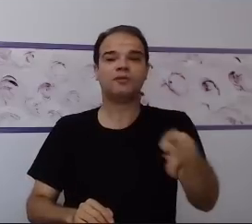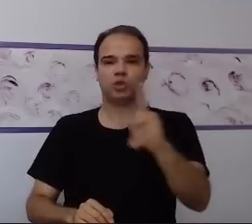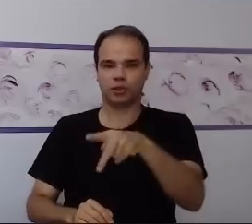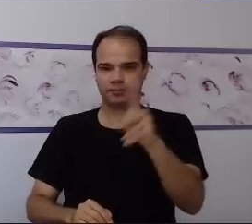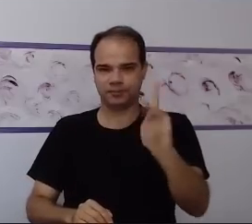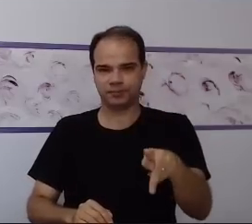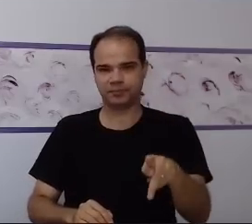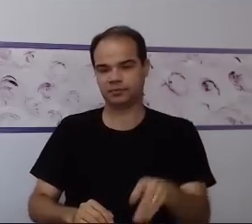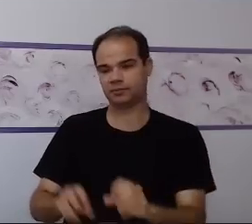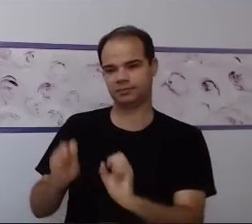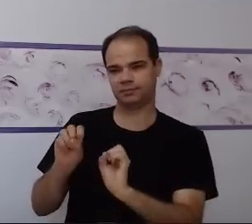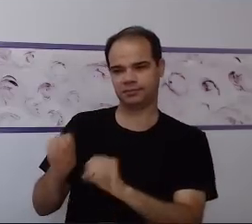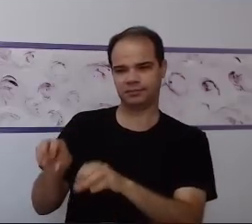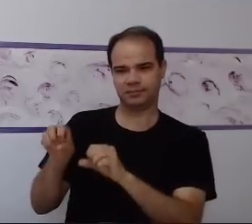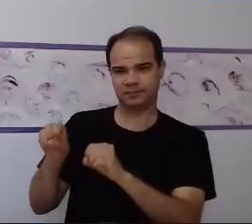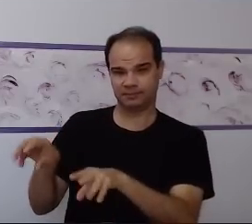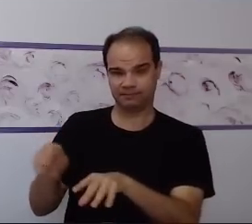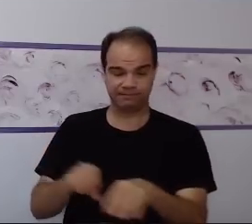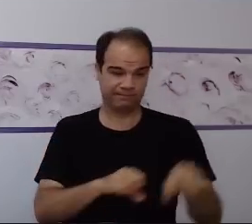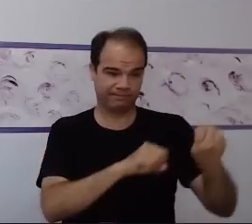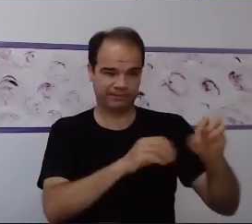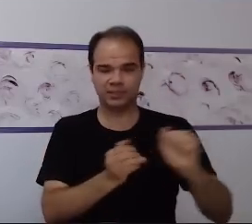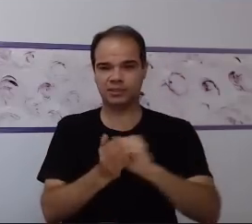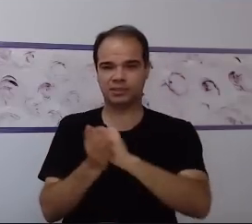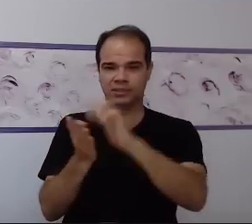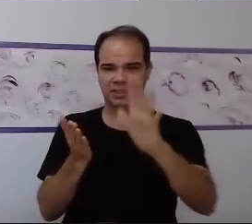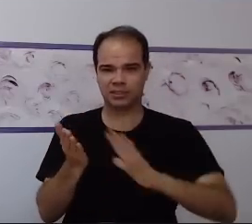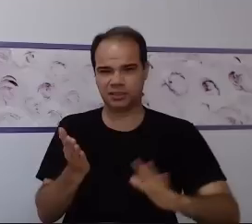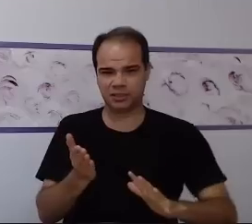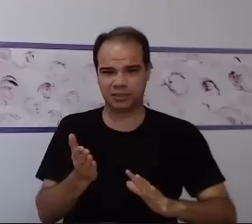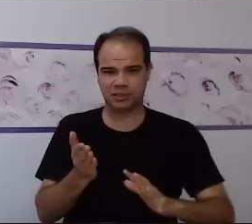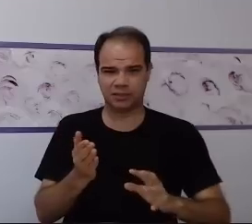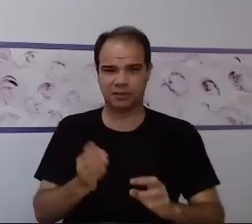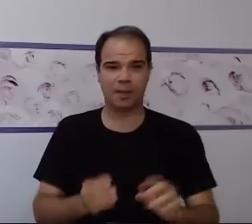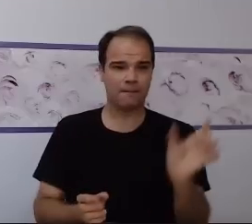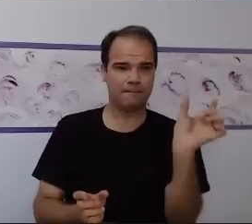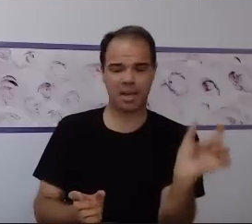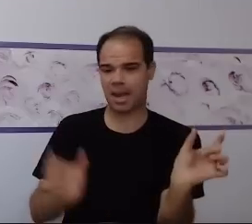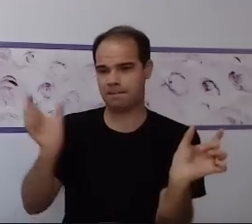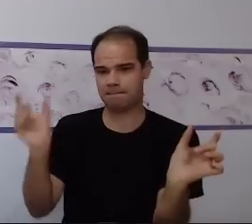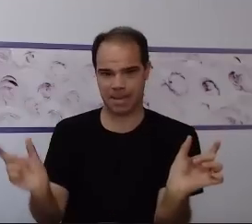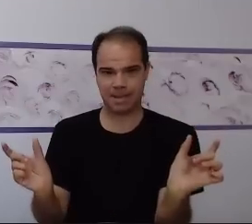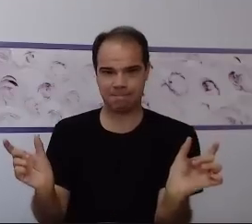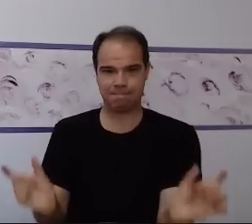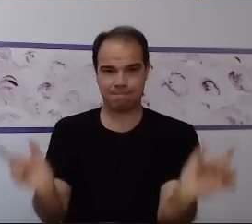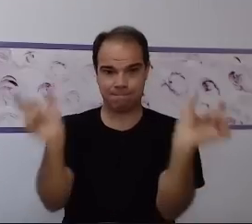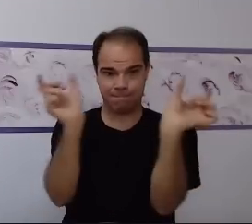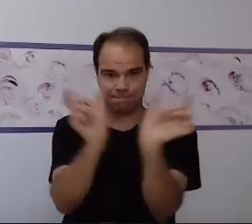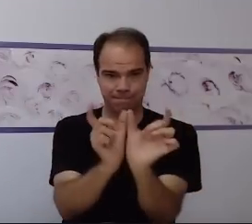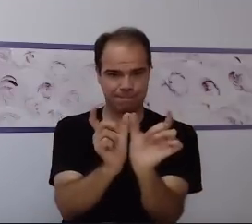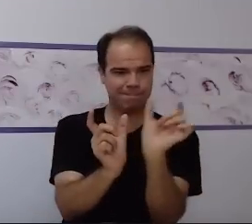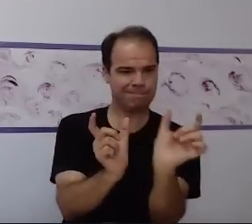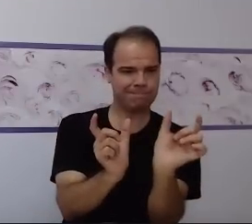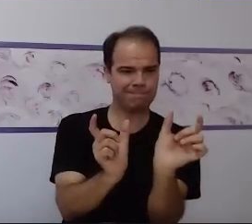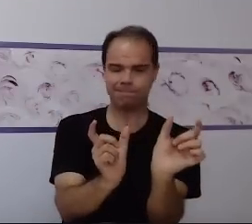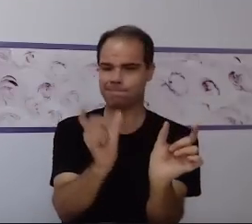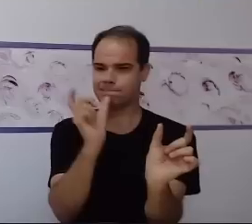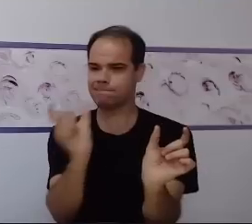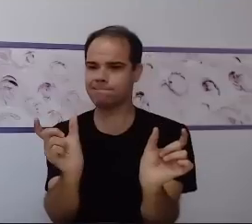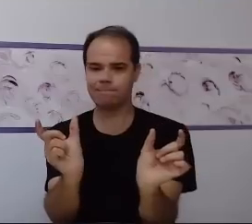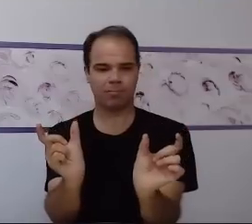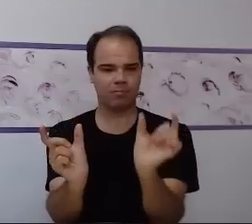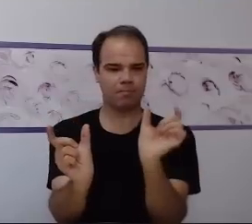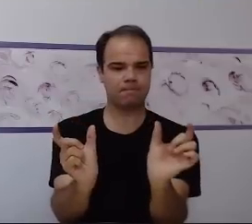uma situação de uma atividade de pareamento de palavras. Depois a gente vai falar mais propriamente dito o que é um